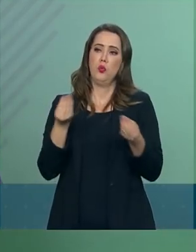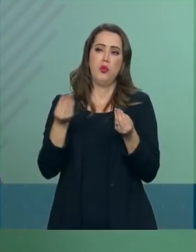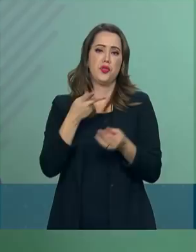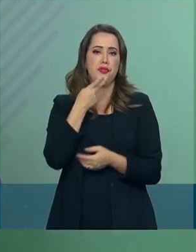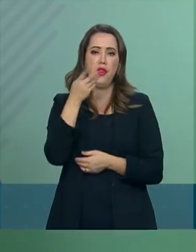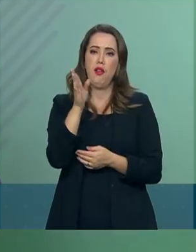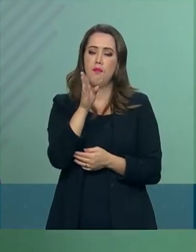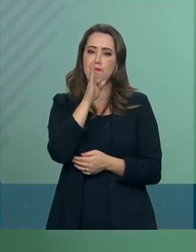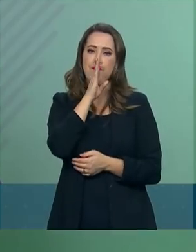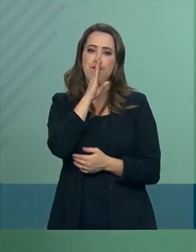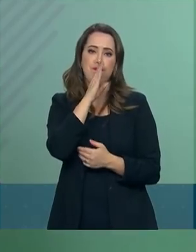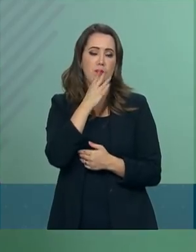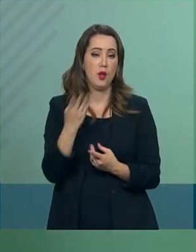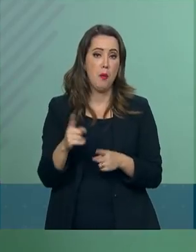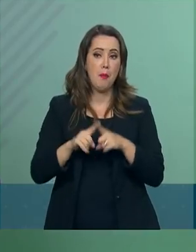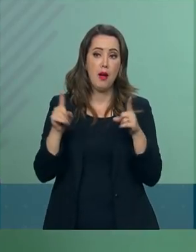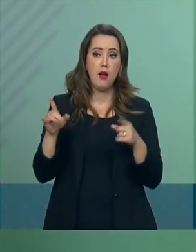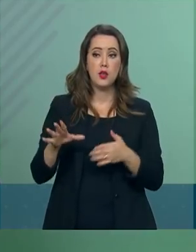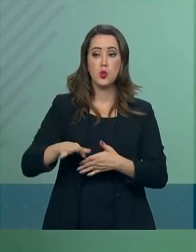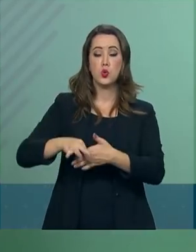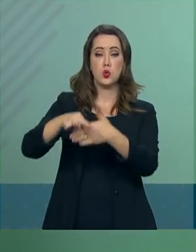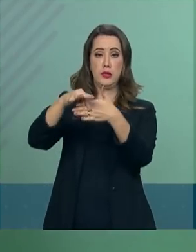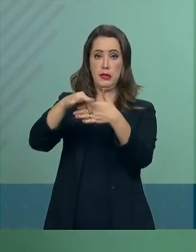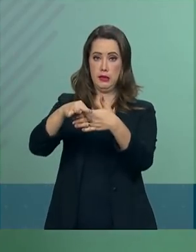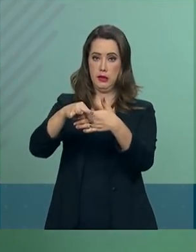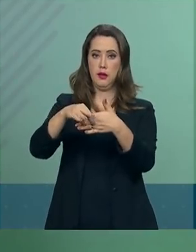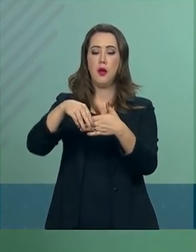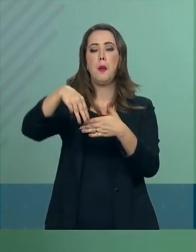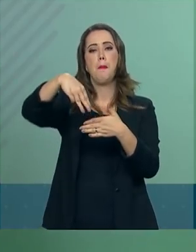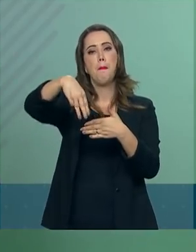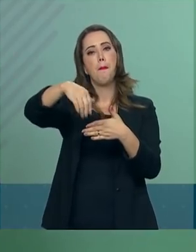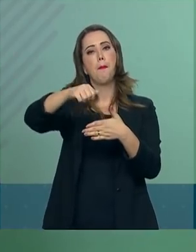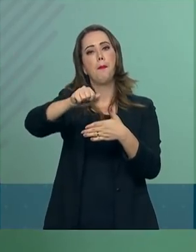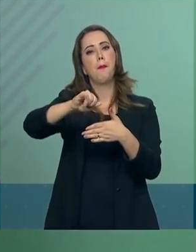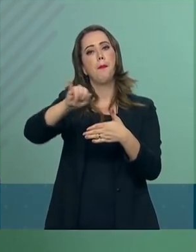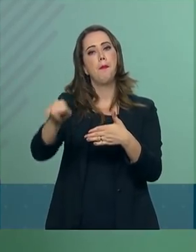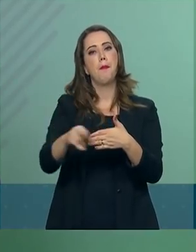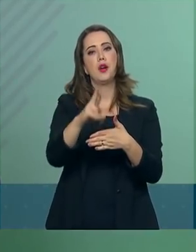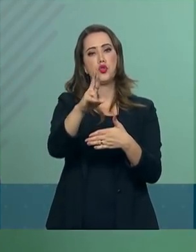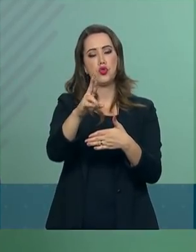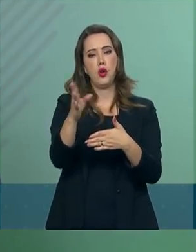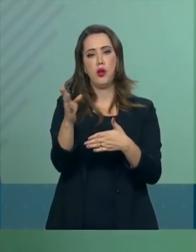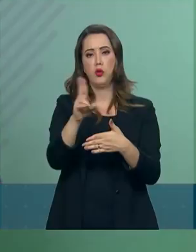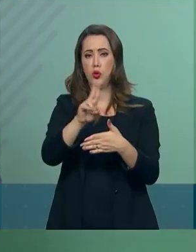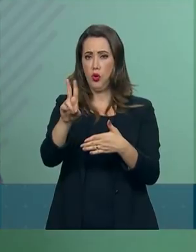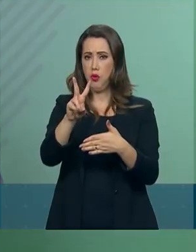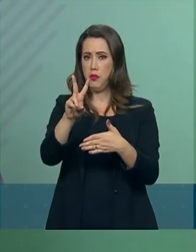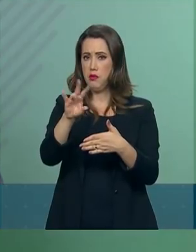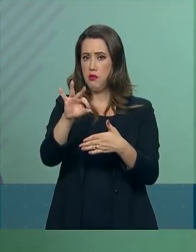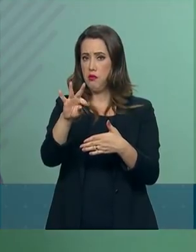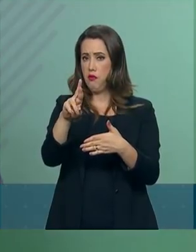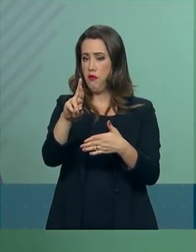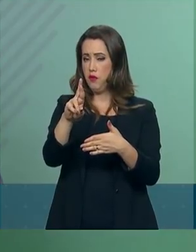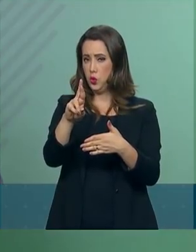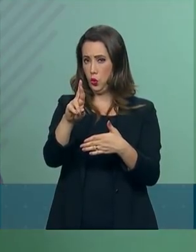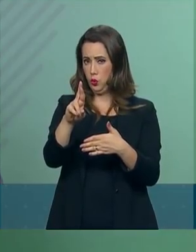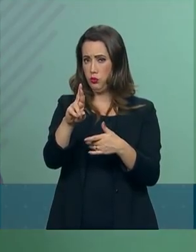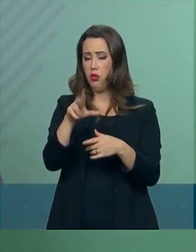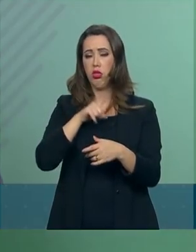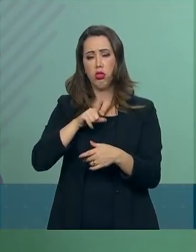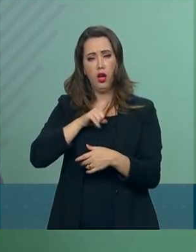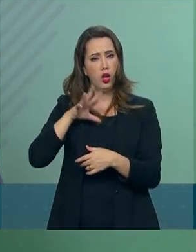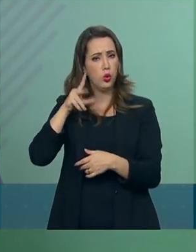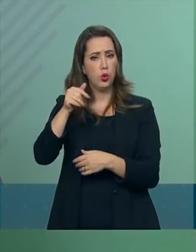comentários. Agora, o Major Vitor Hugo detém pelo nosso presidente todo